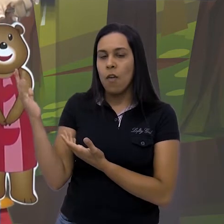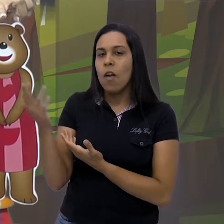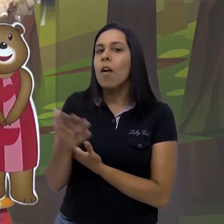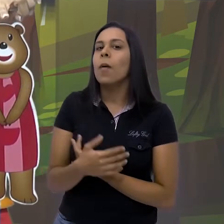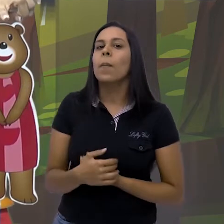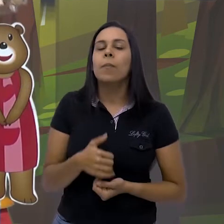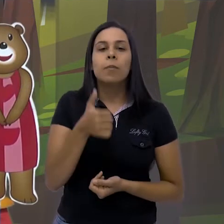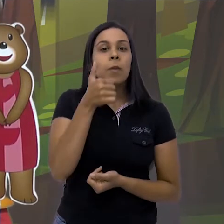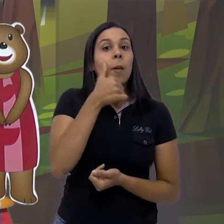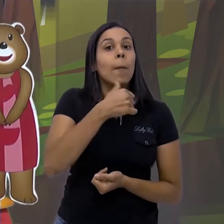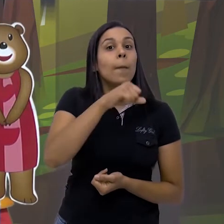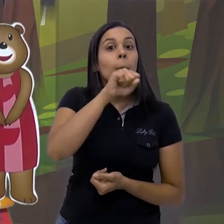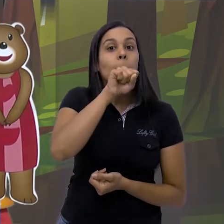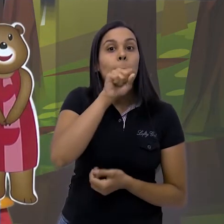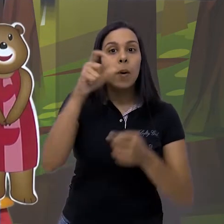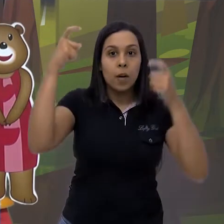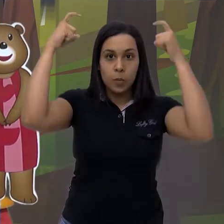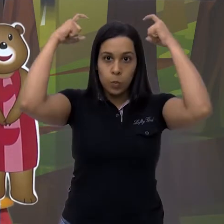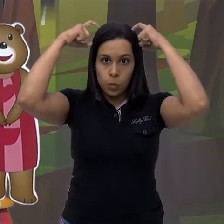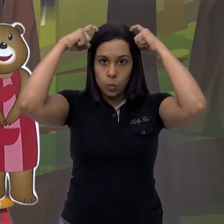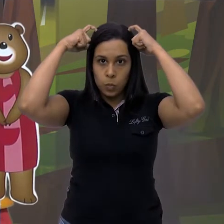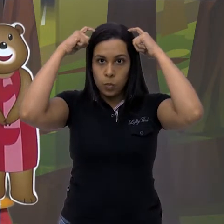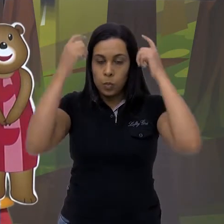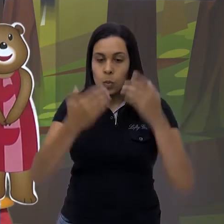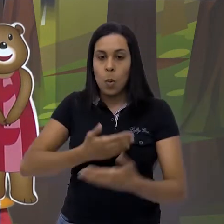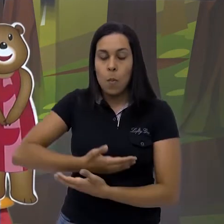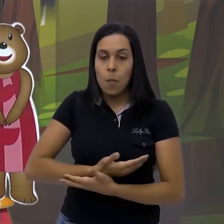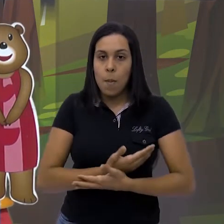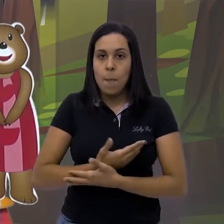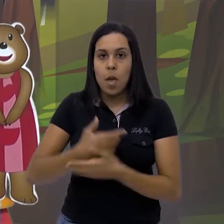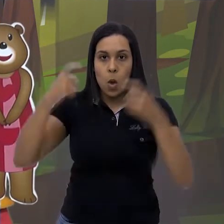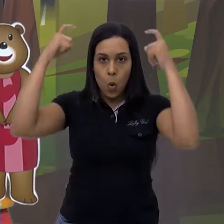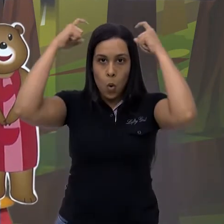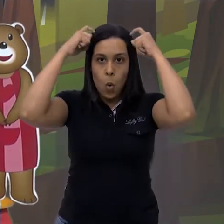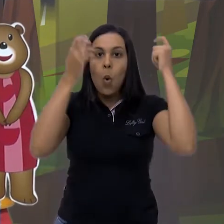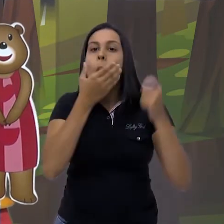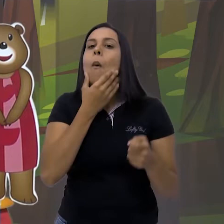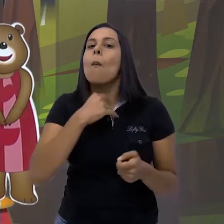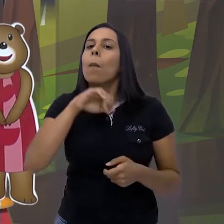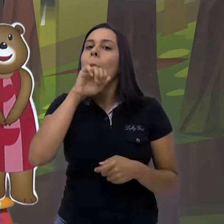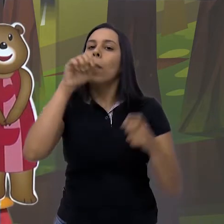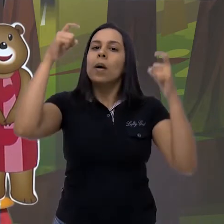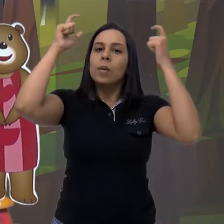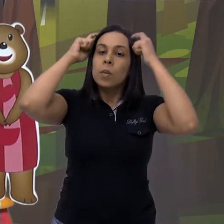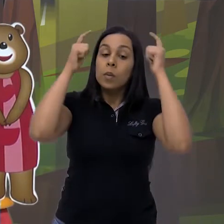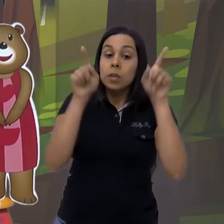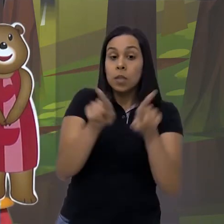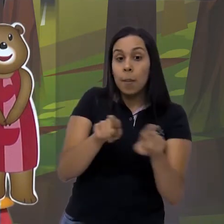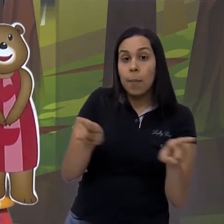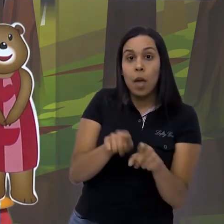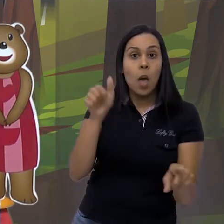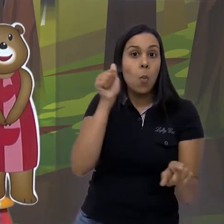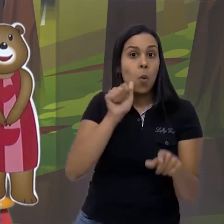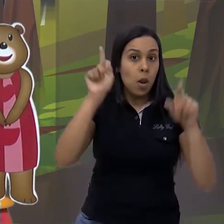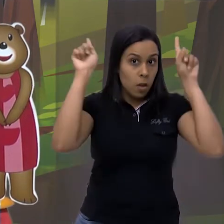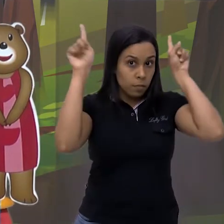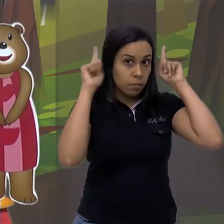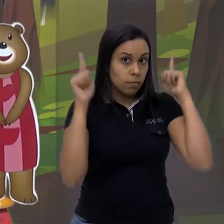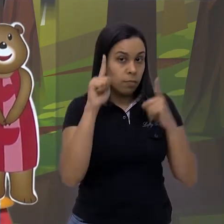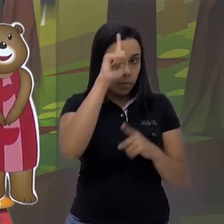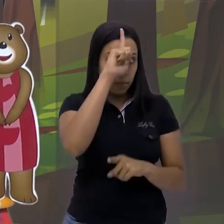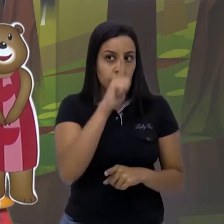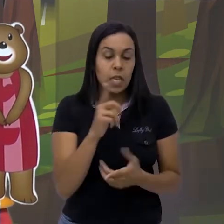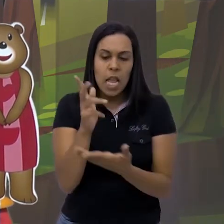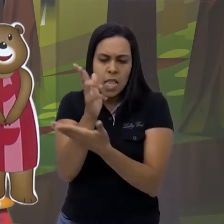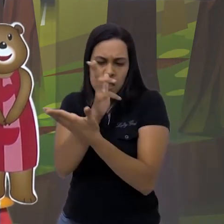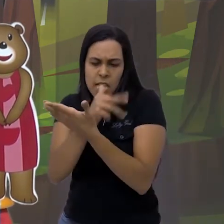Tem, ó. Mamãe-urso, bebê-urso, papai-urso e caixinhos dourados. Desenhe